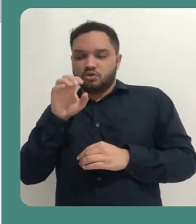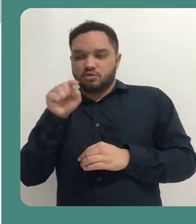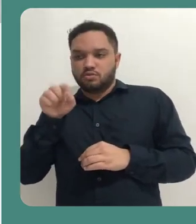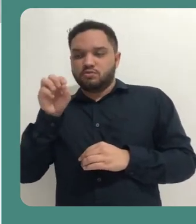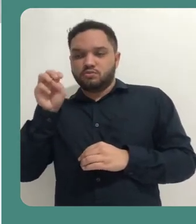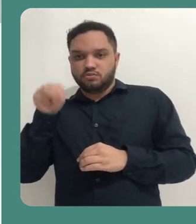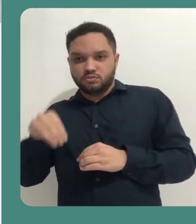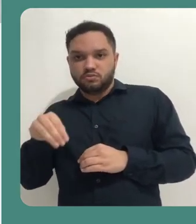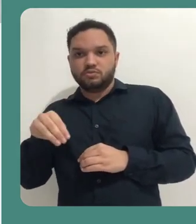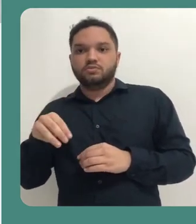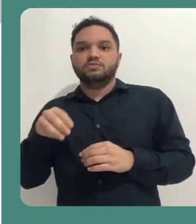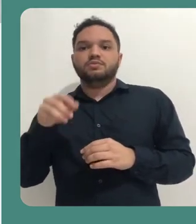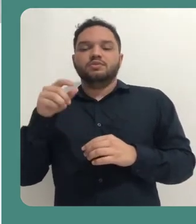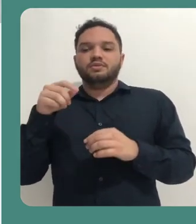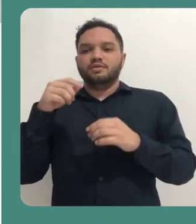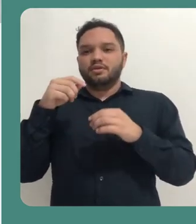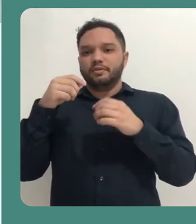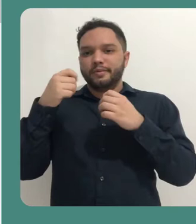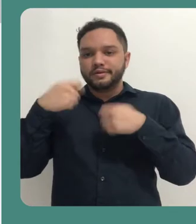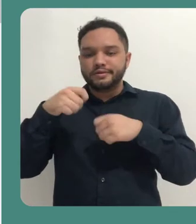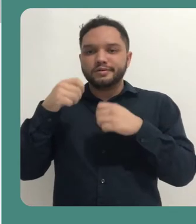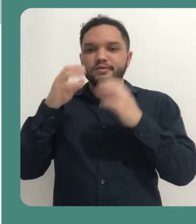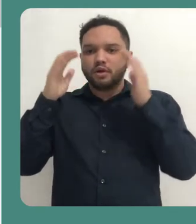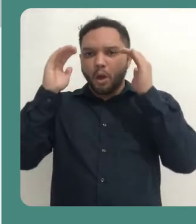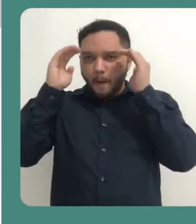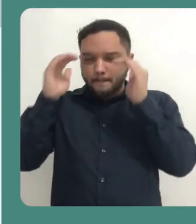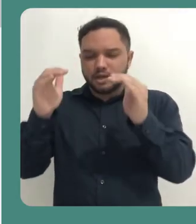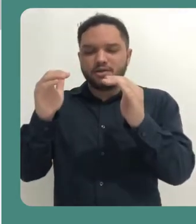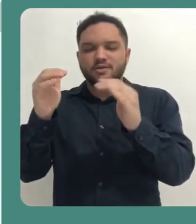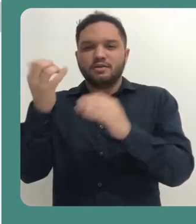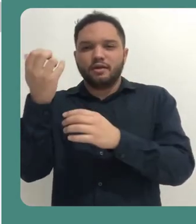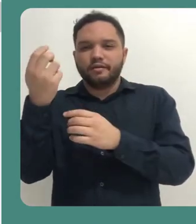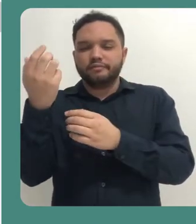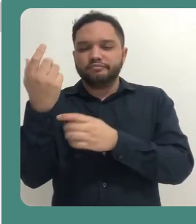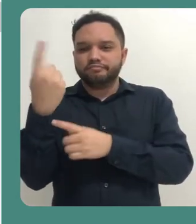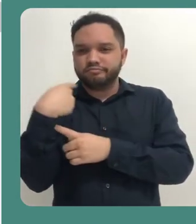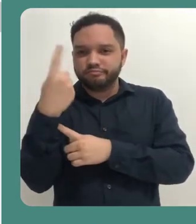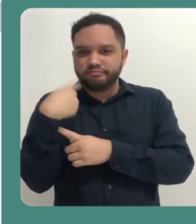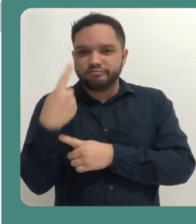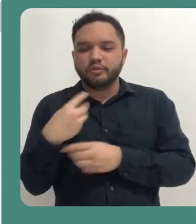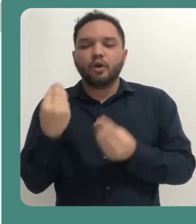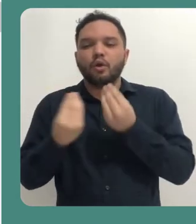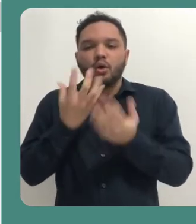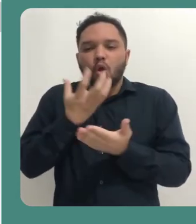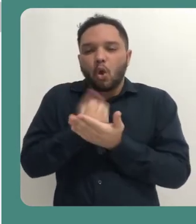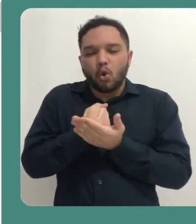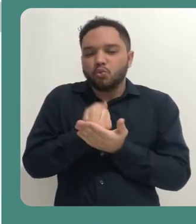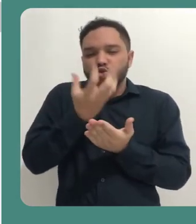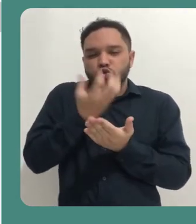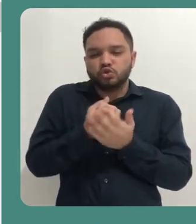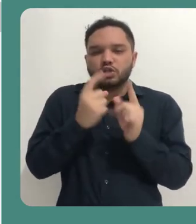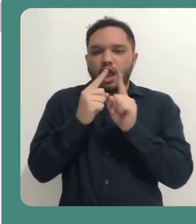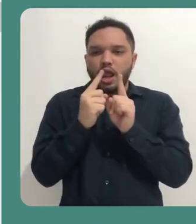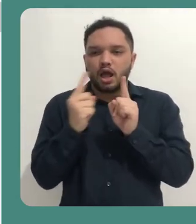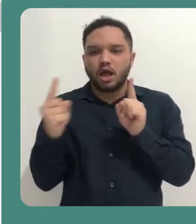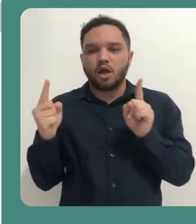.com, e seguir as orientações de download do instalador e as orientações de instalação.